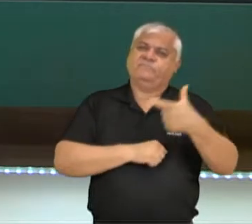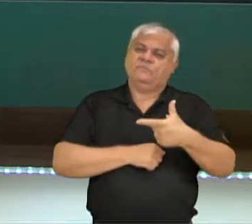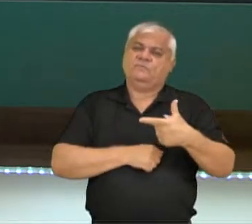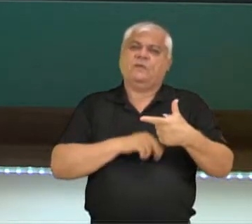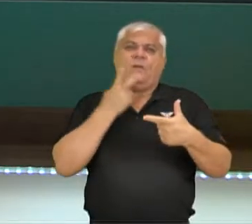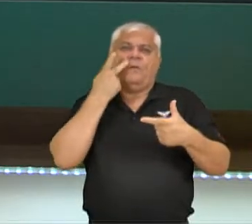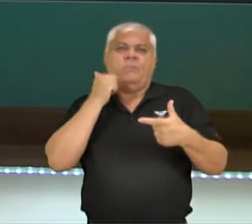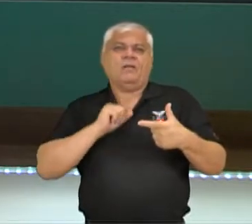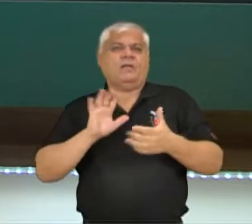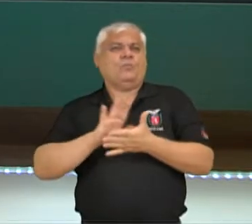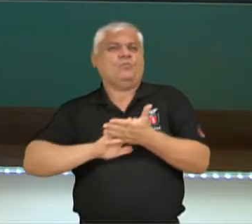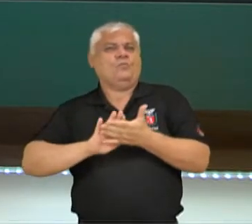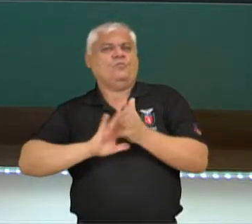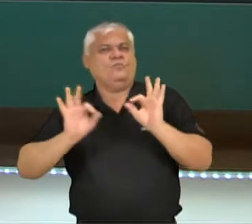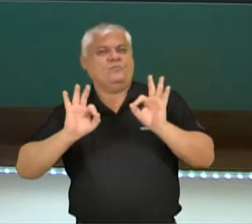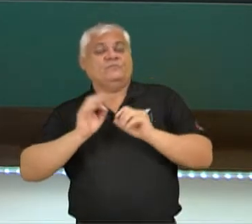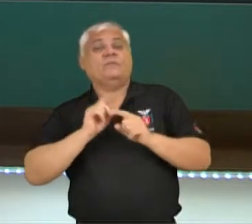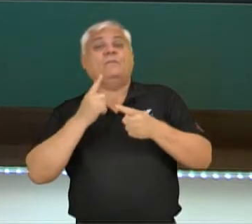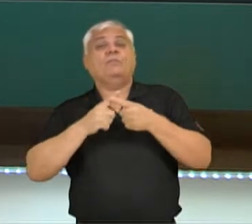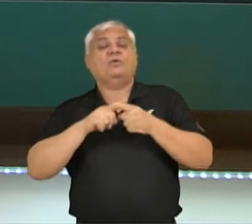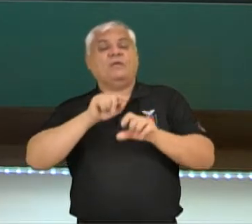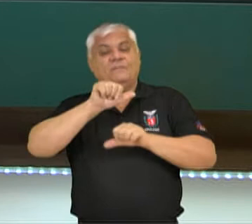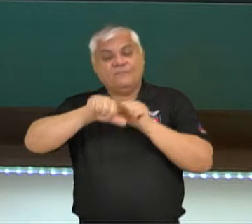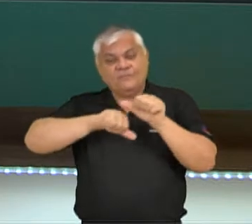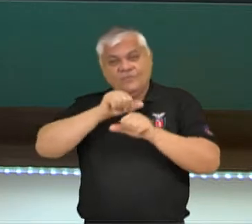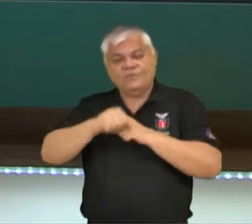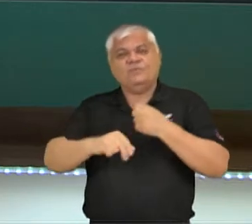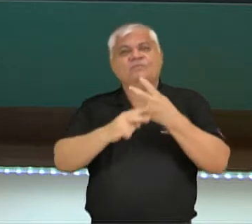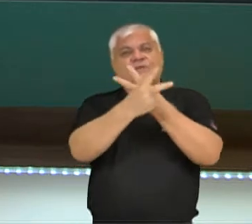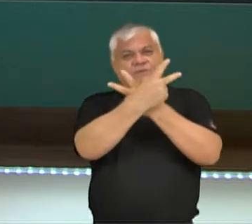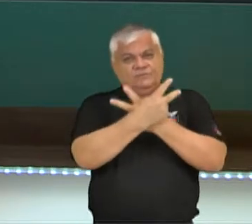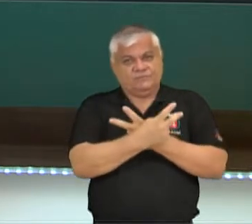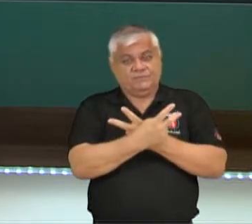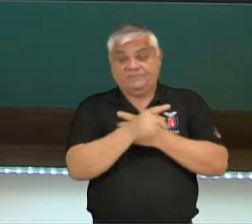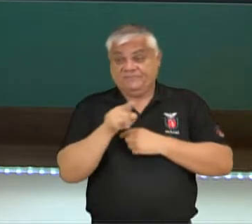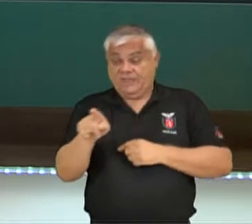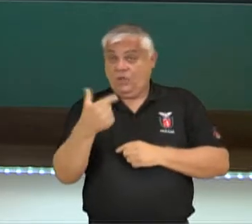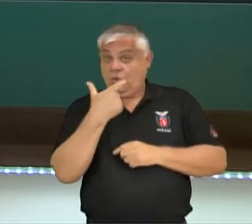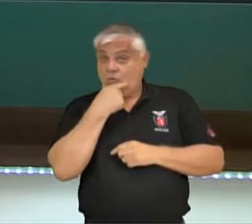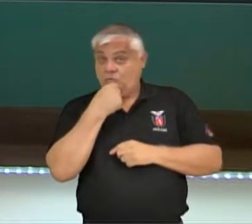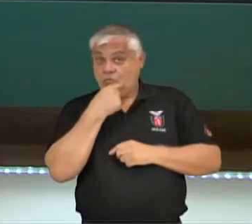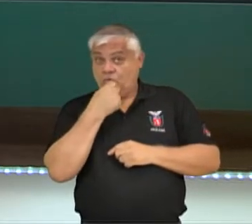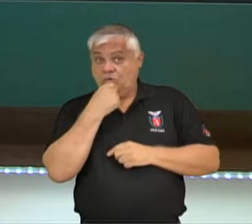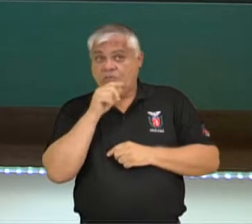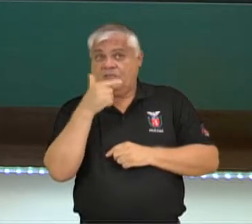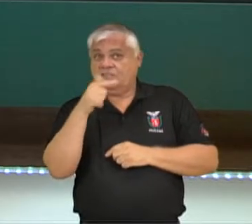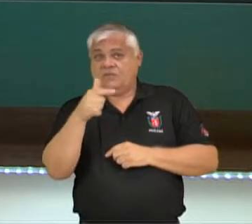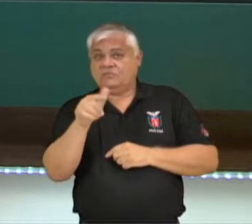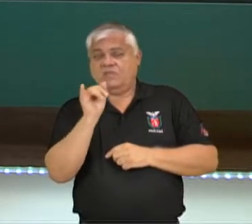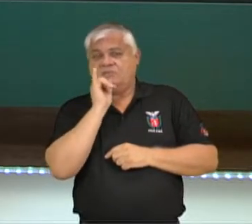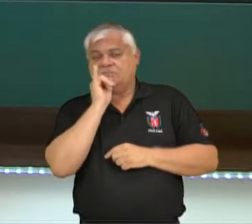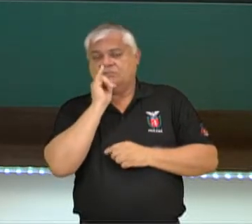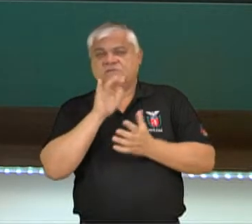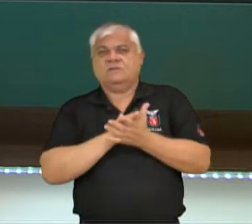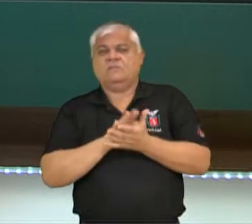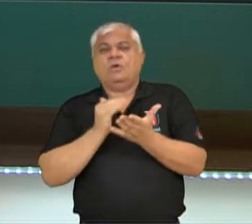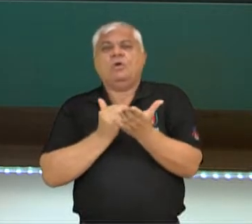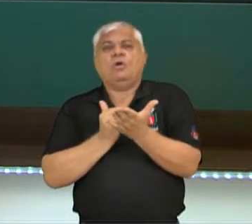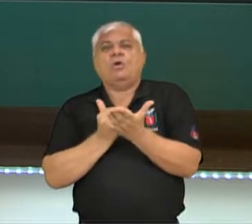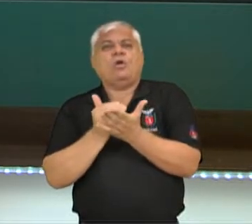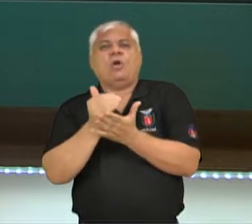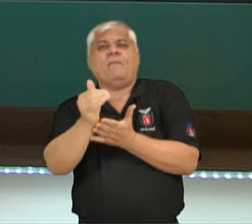justamente por causa das diferenças na gametogênese. No homem, a gente não tem lá o início da